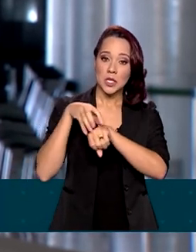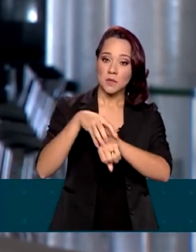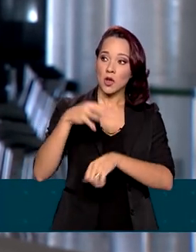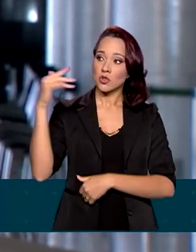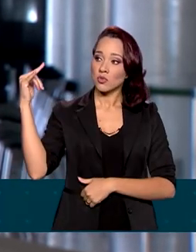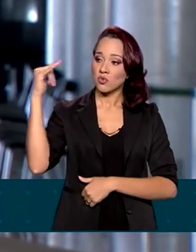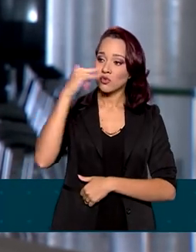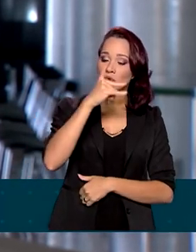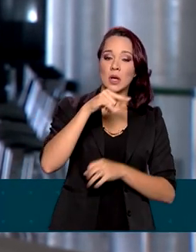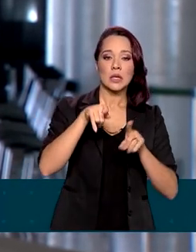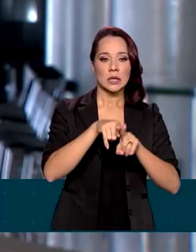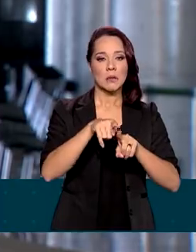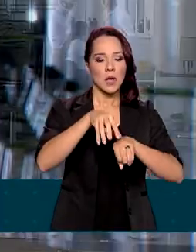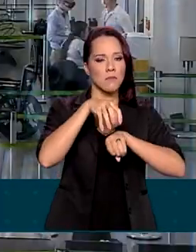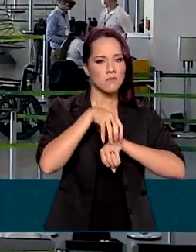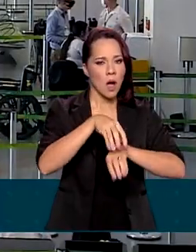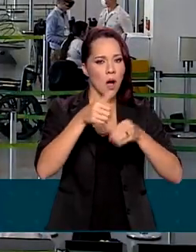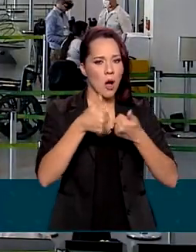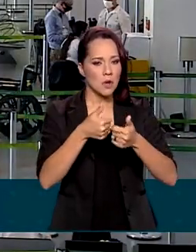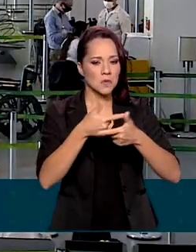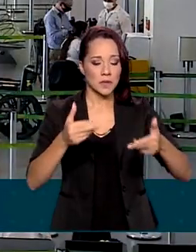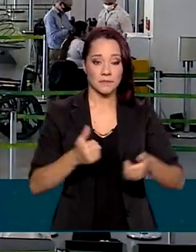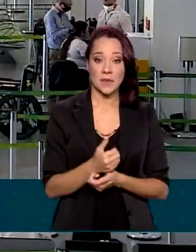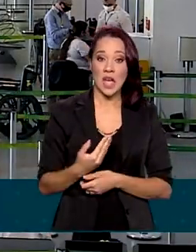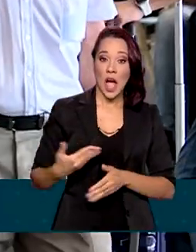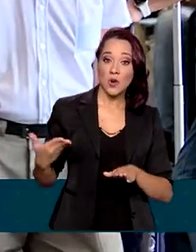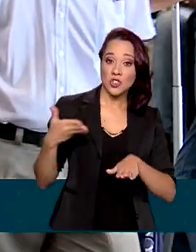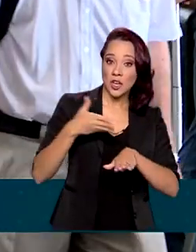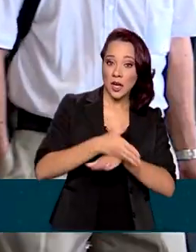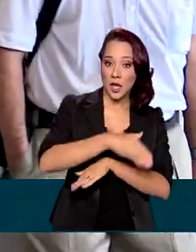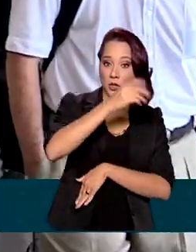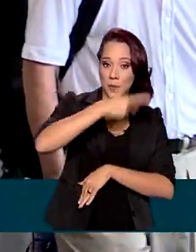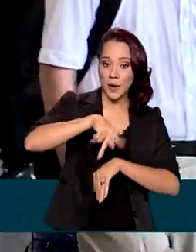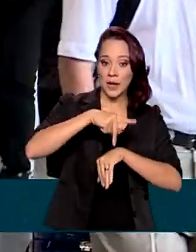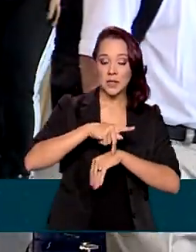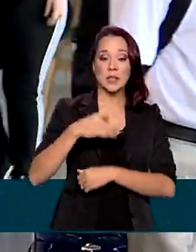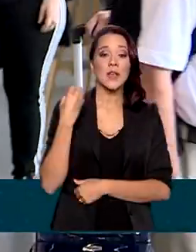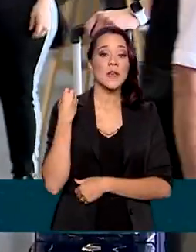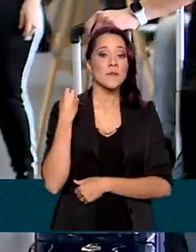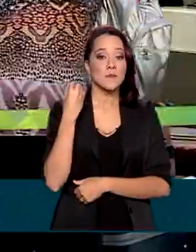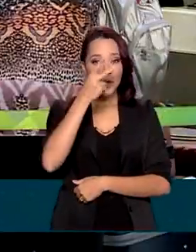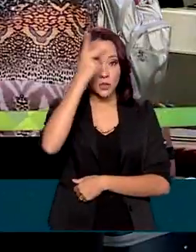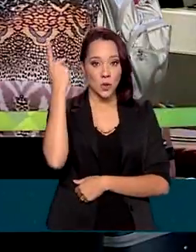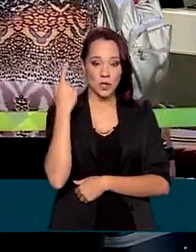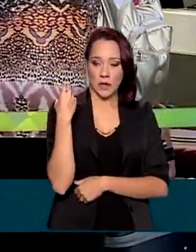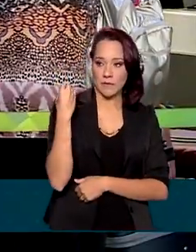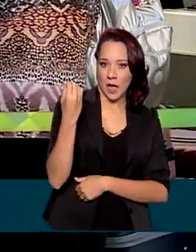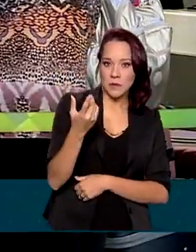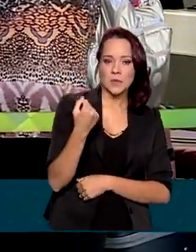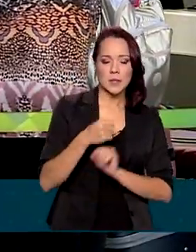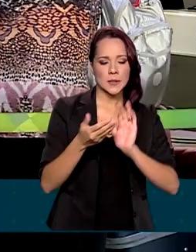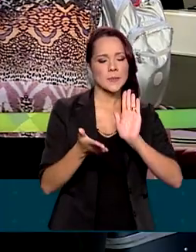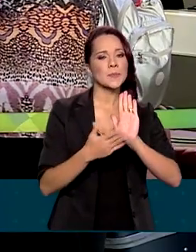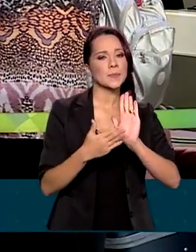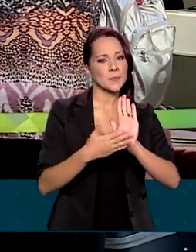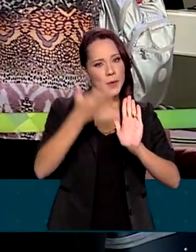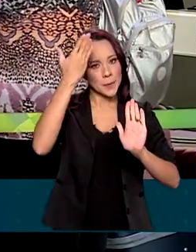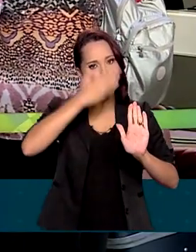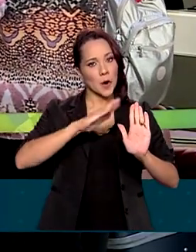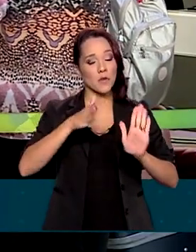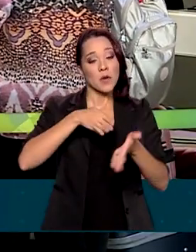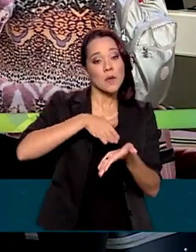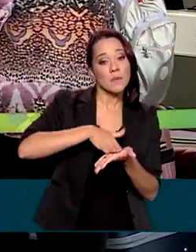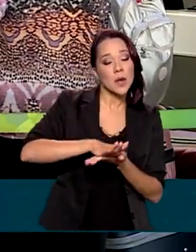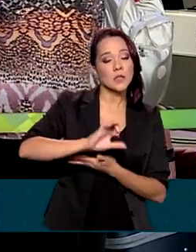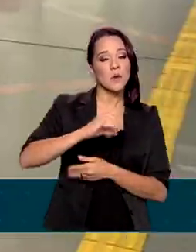quanto para o transporte terrestre. Ao entrarem no país, viajantes devem apresentar o comprovante de vacinação impresso